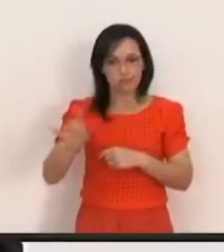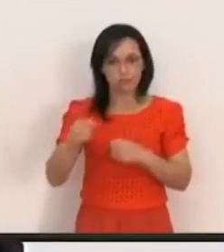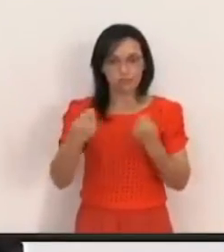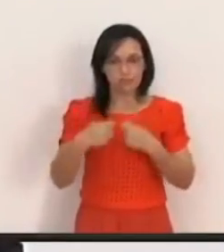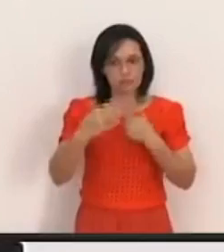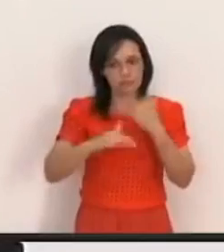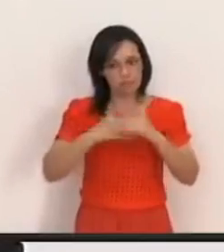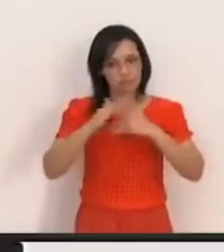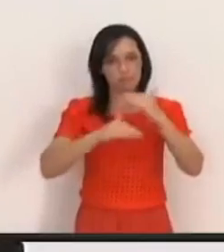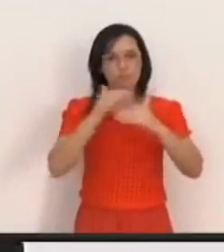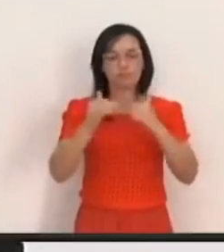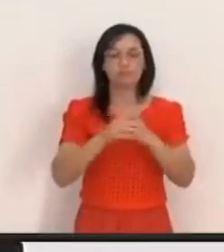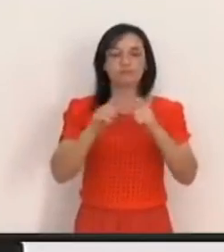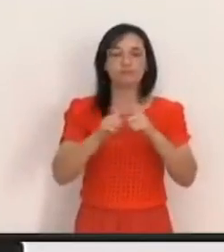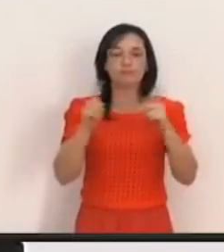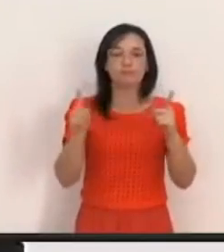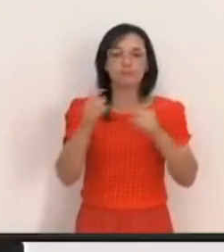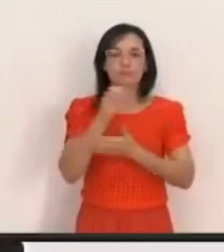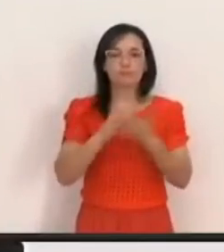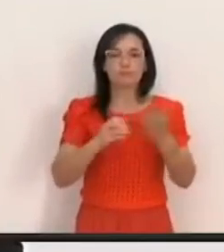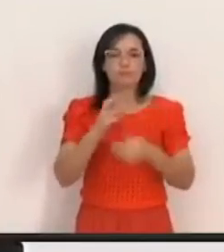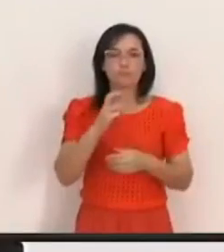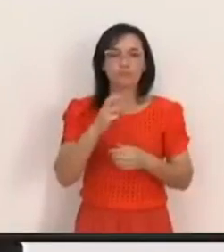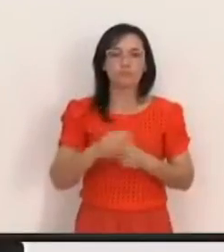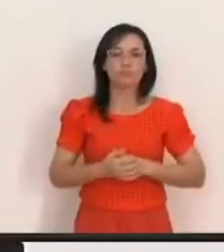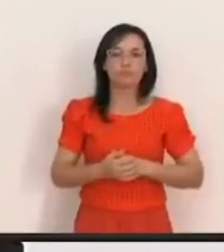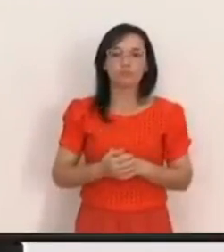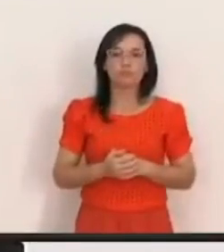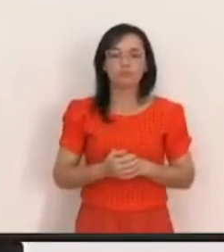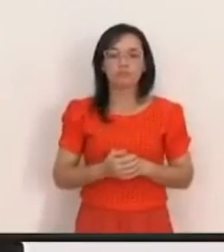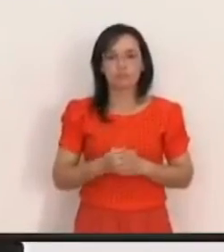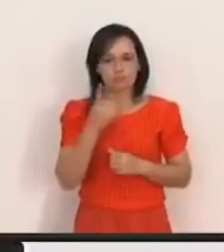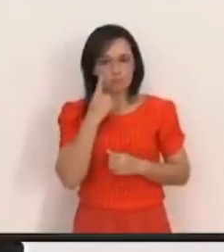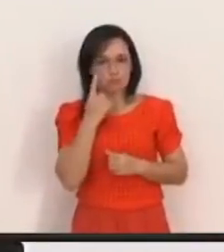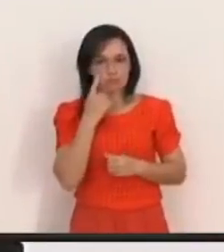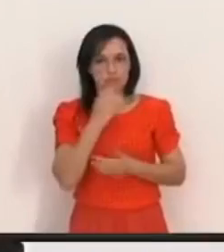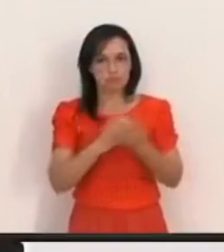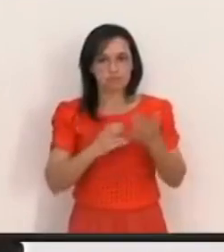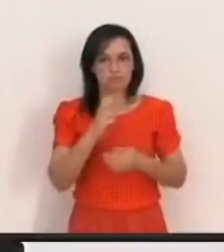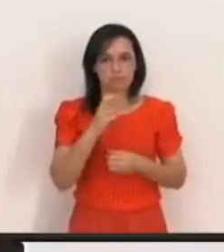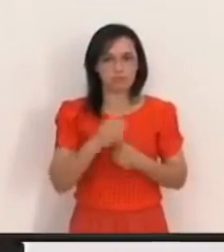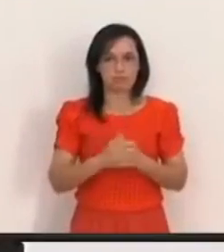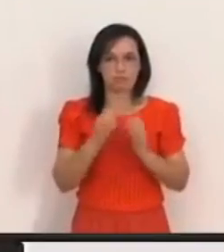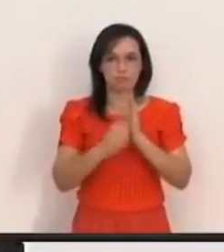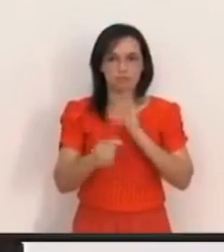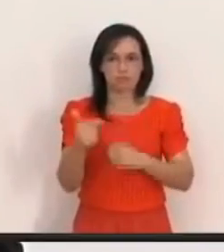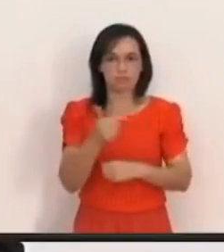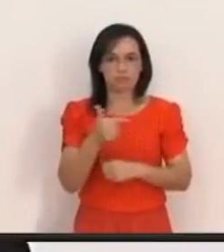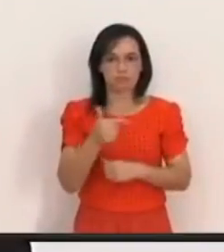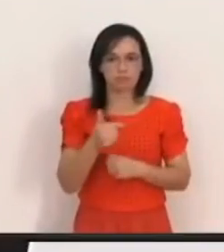desenvolver Mas então no capítulo 5 Observe por favor o capítulo 5, verso 22